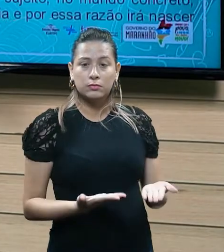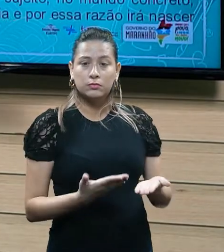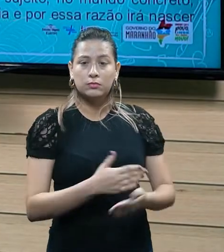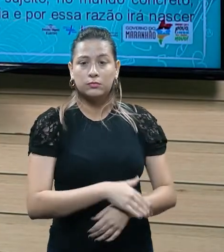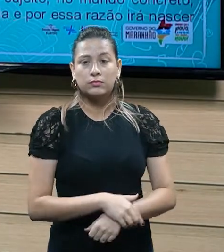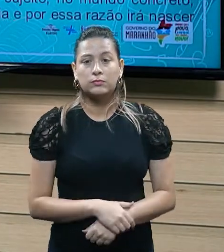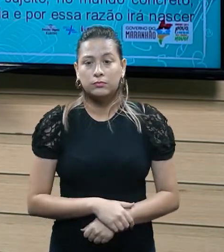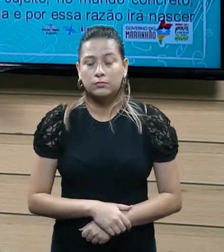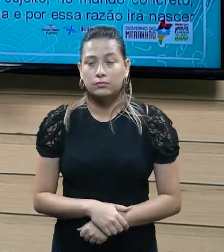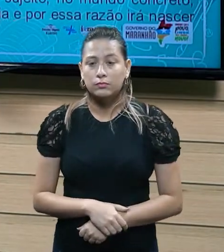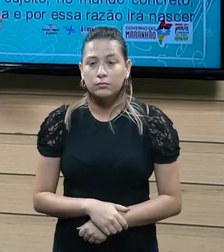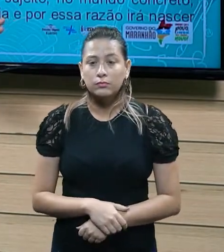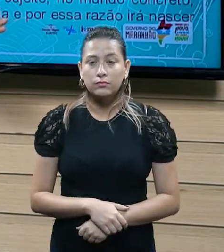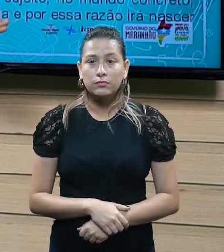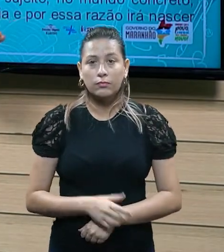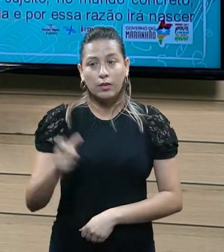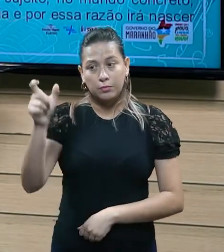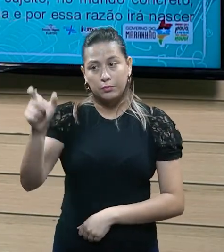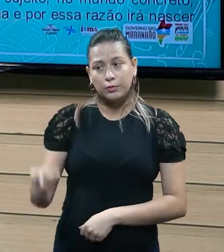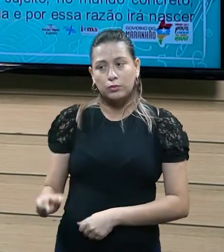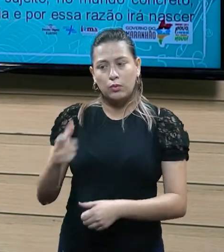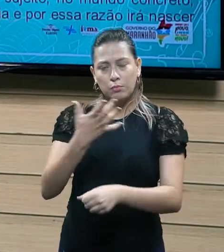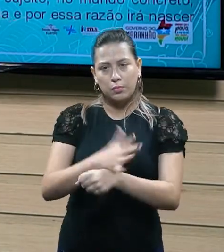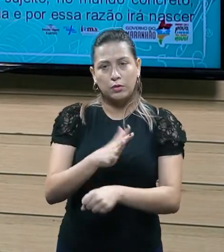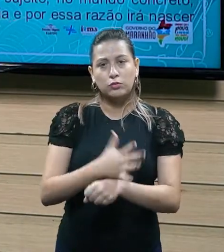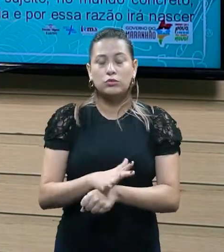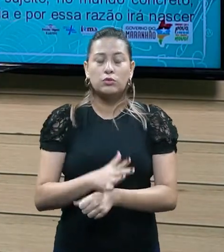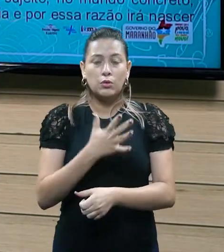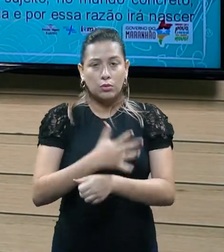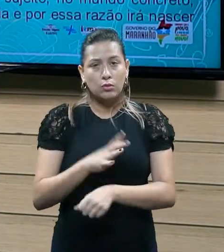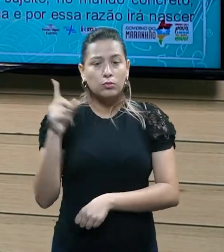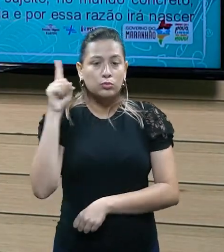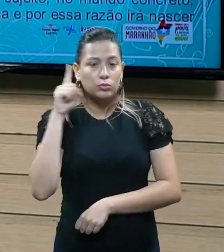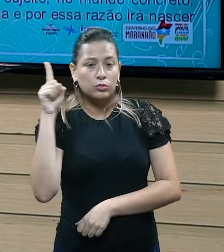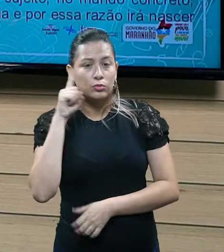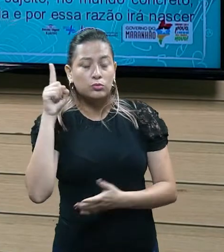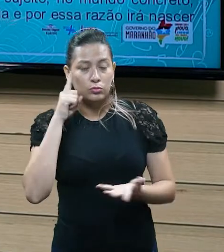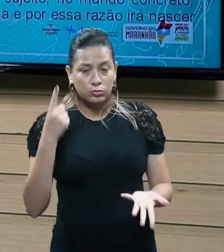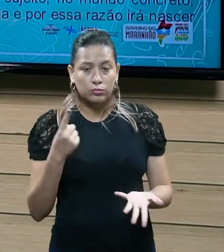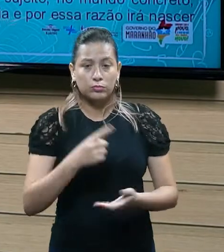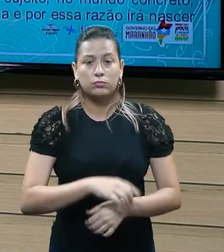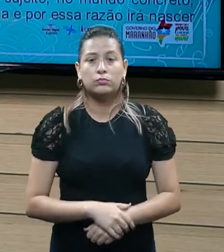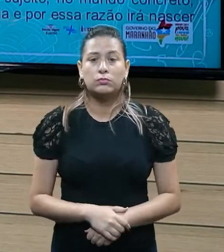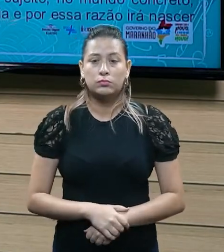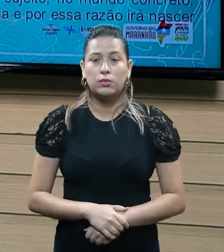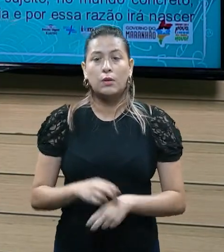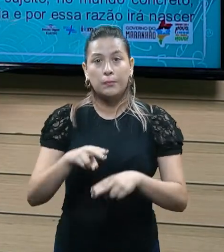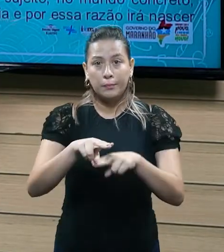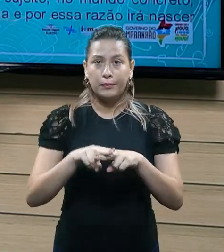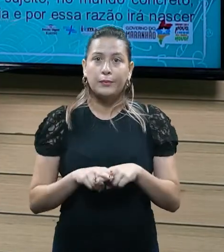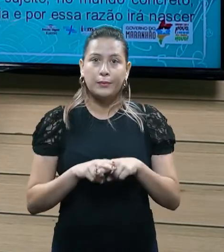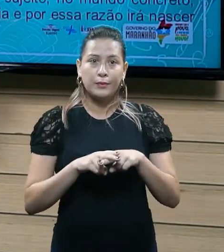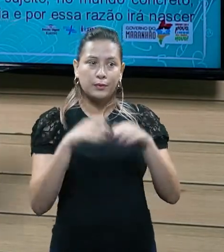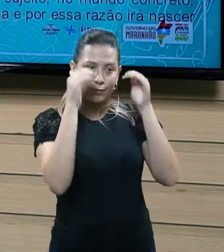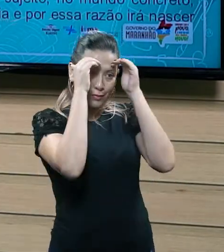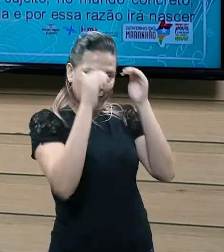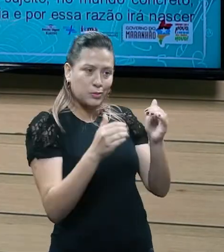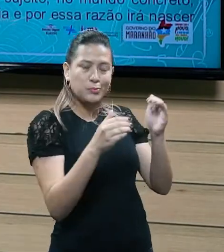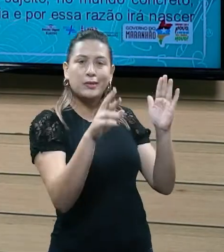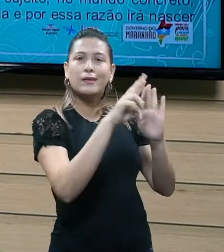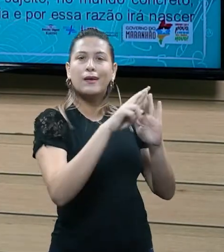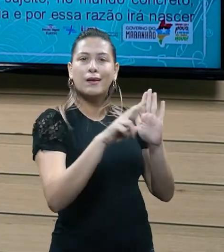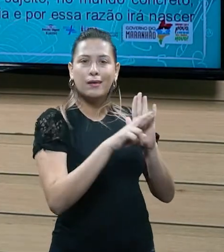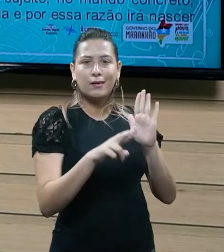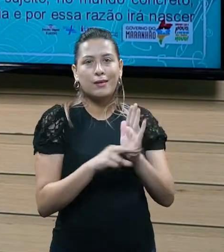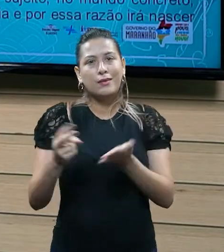vez praticado esse fato gerador pelo sujeito, no mundo concreto, estará sujeito, né, à incidência de uma norma tributária. Então,